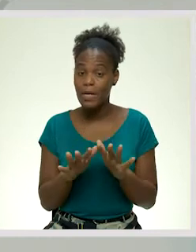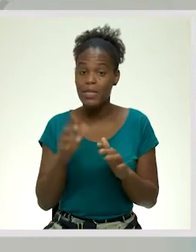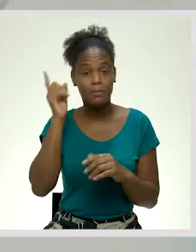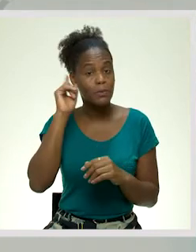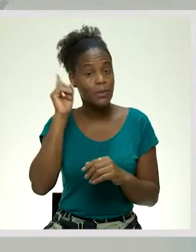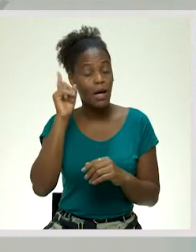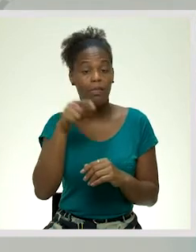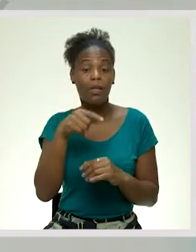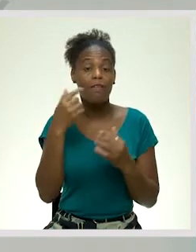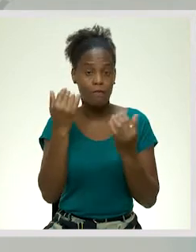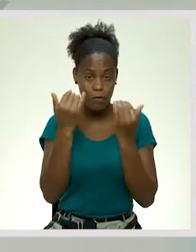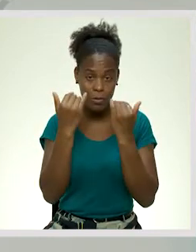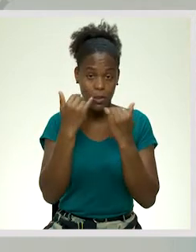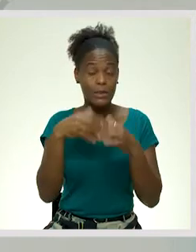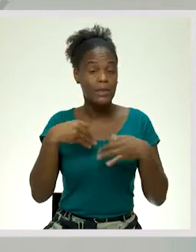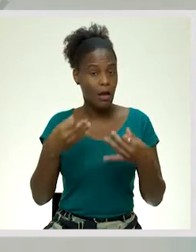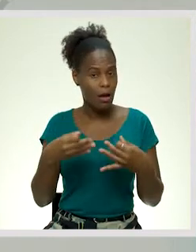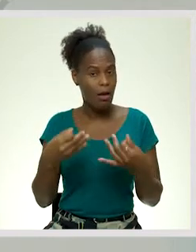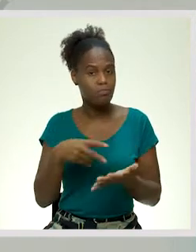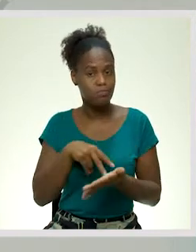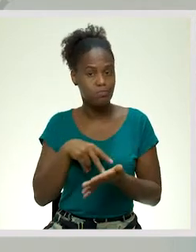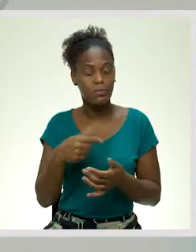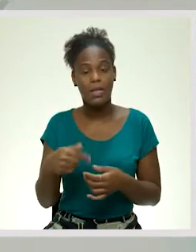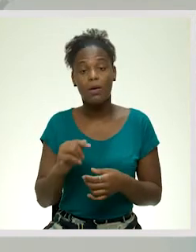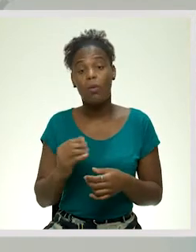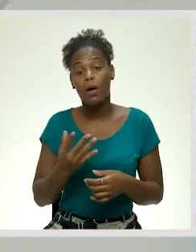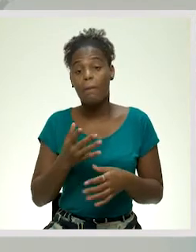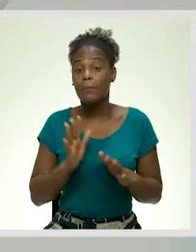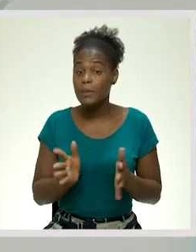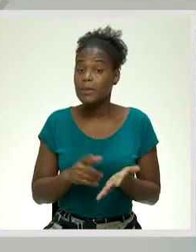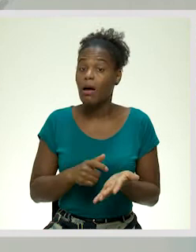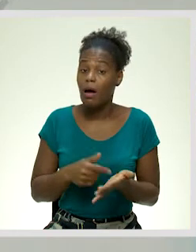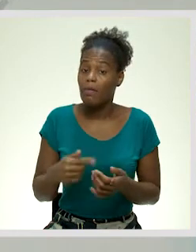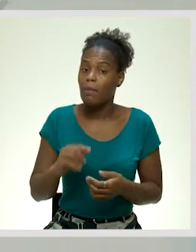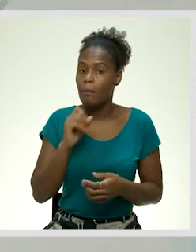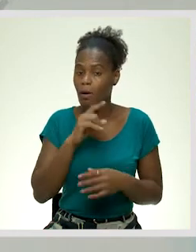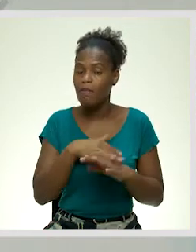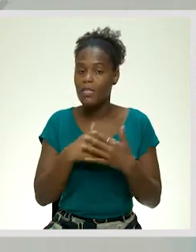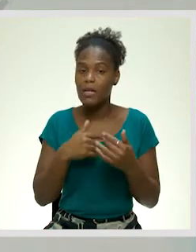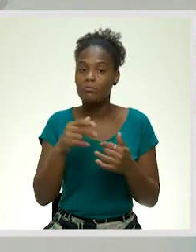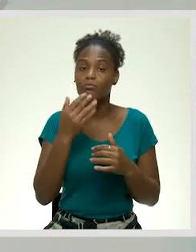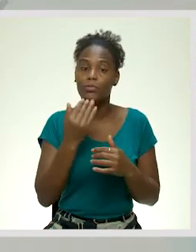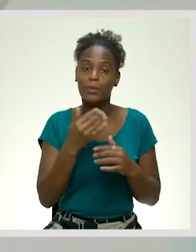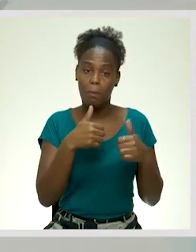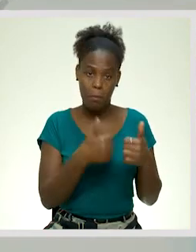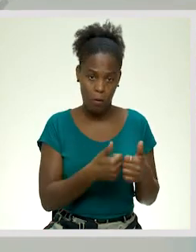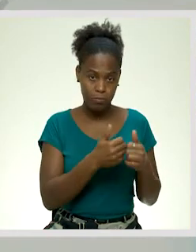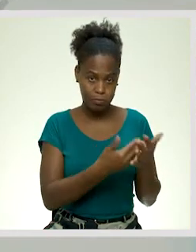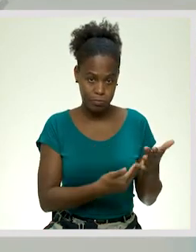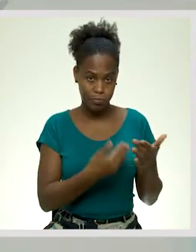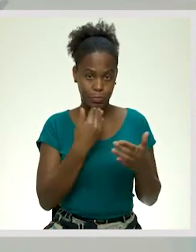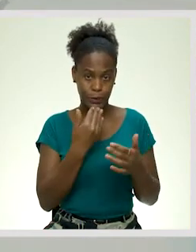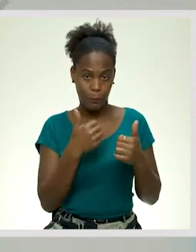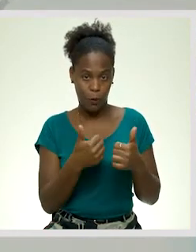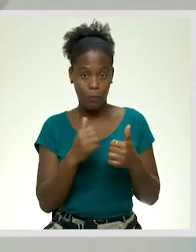terem essas informações presentes para quando precisarem, para poderem fazer um bom requerimento. O aluno,